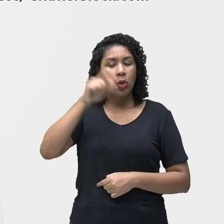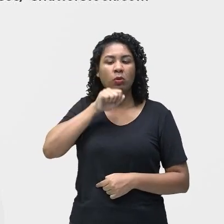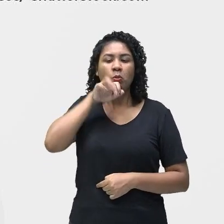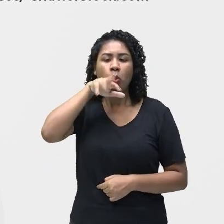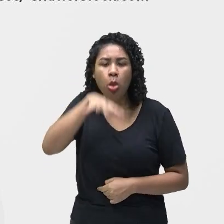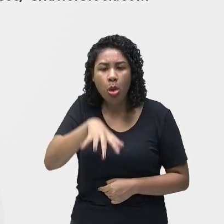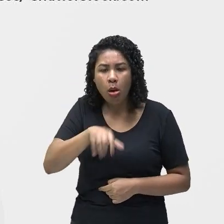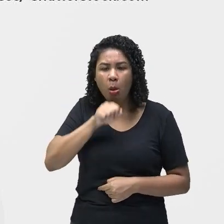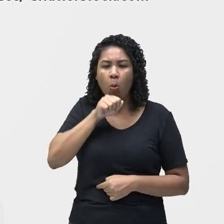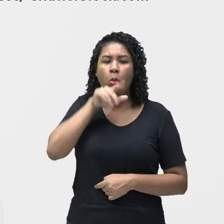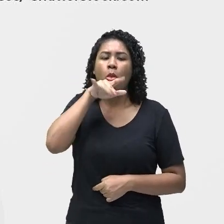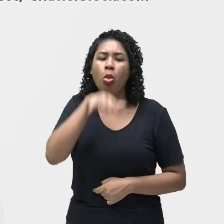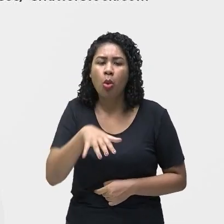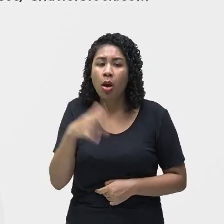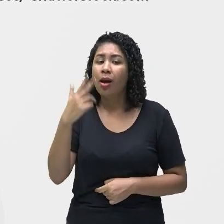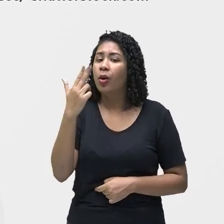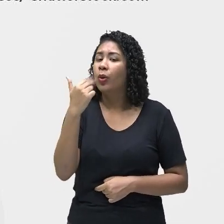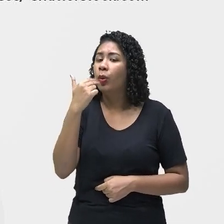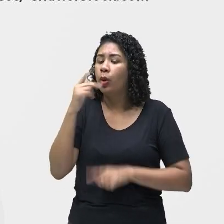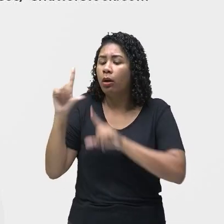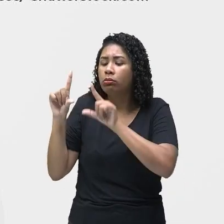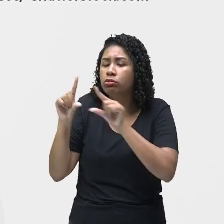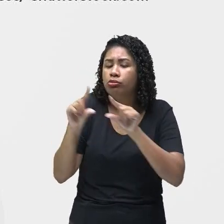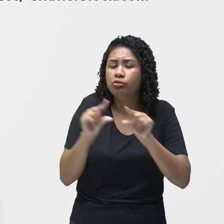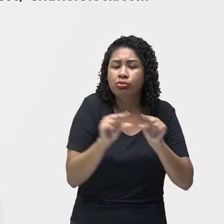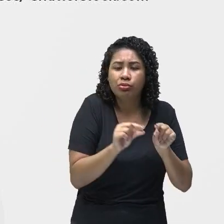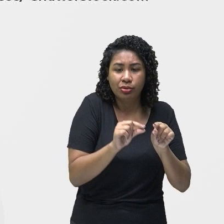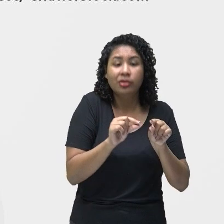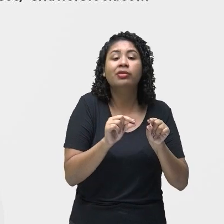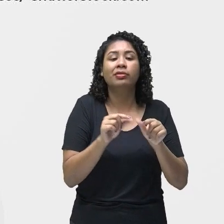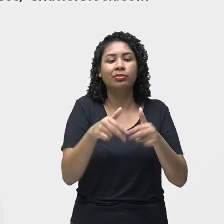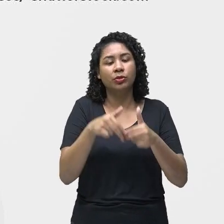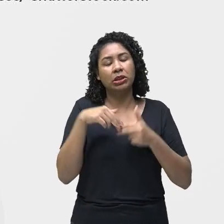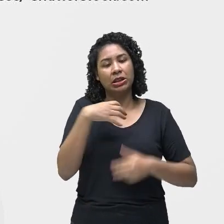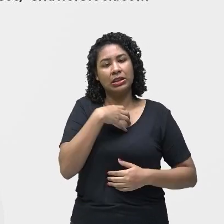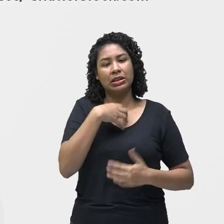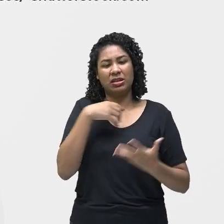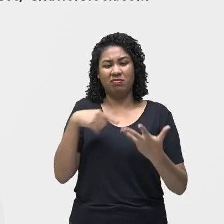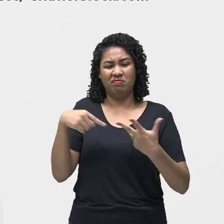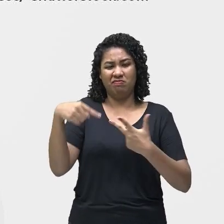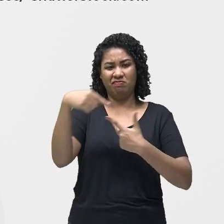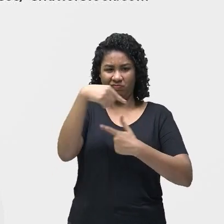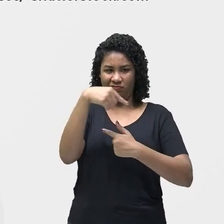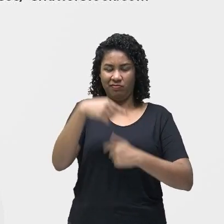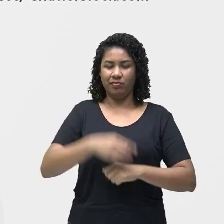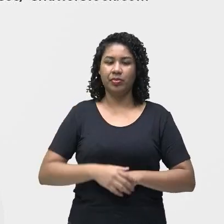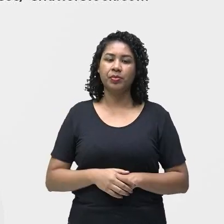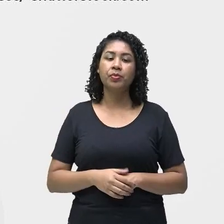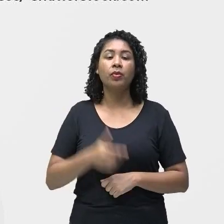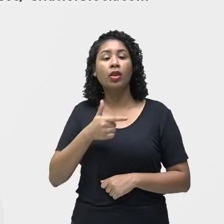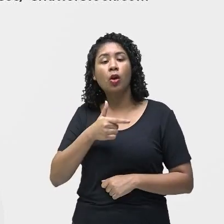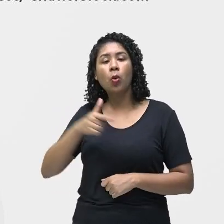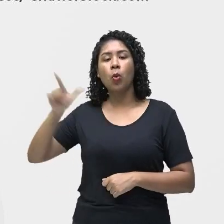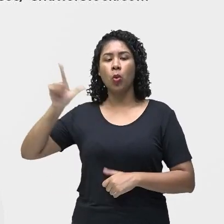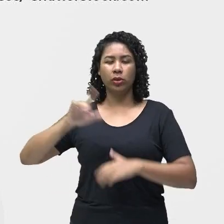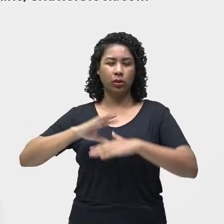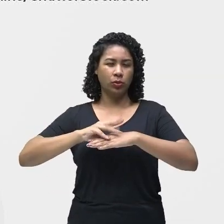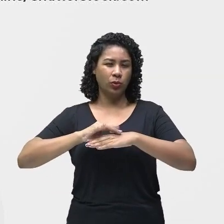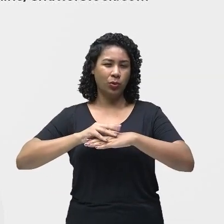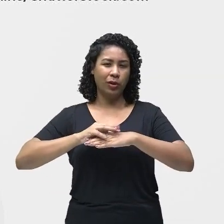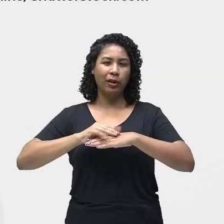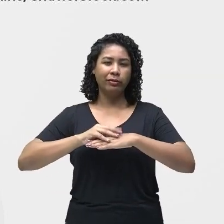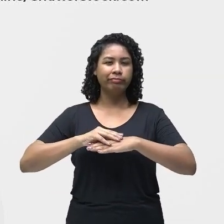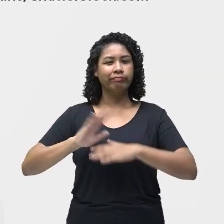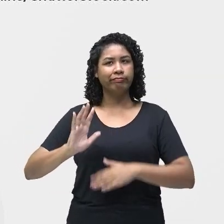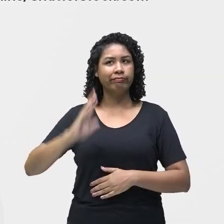acomete outros sintomas que nós vimos agora. Outra doença também, que é muito comum